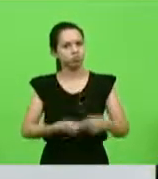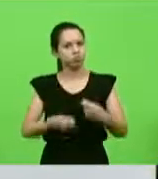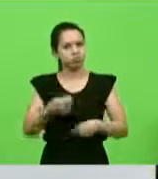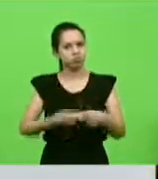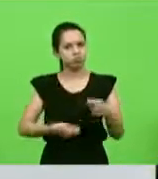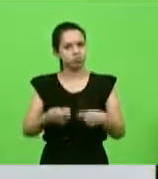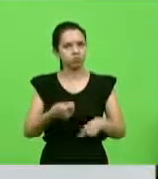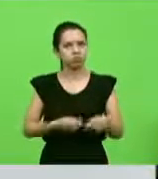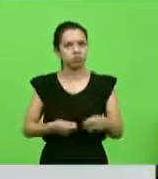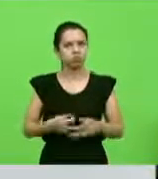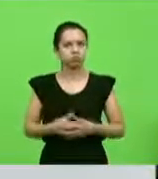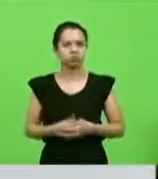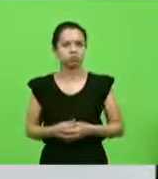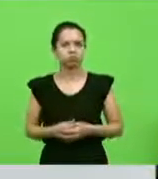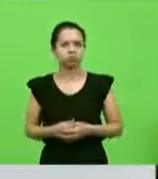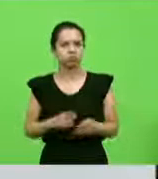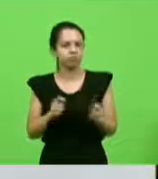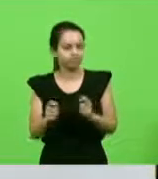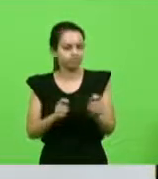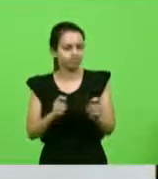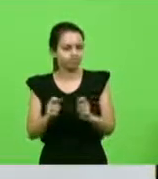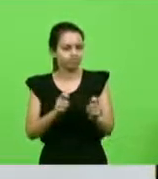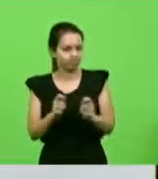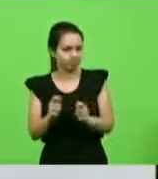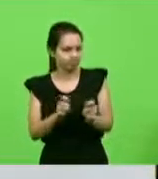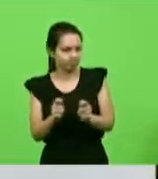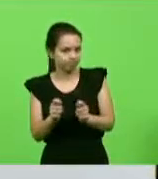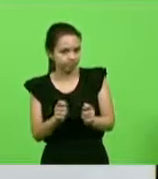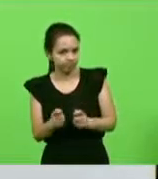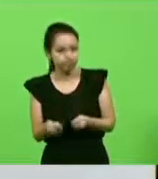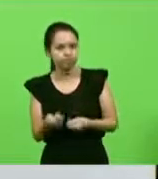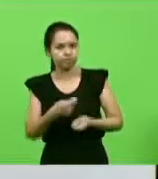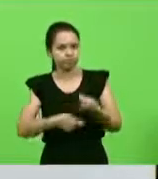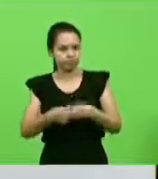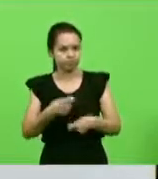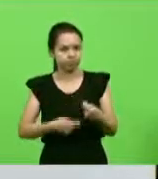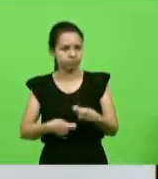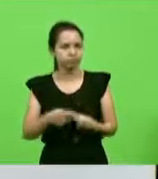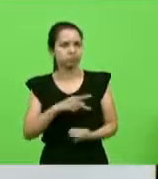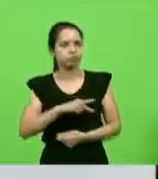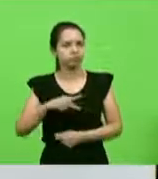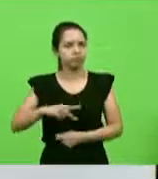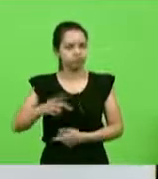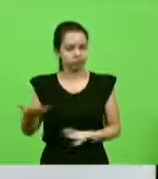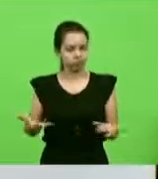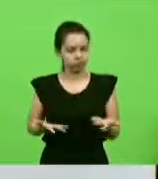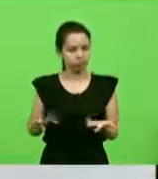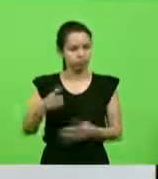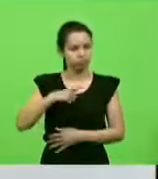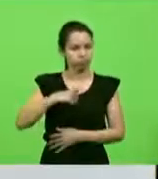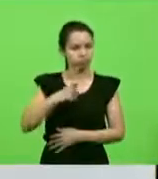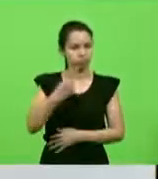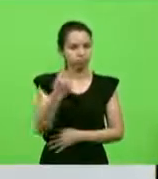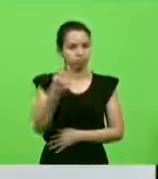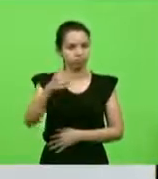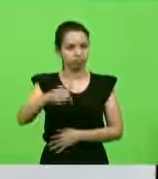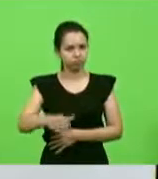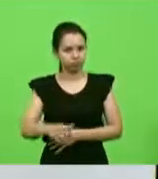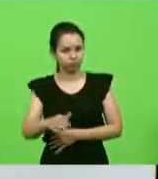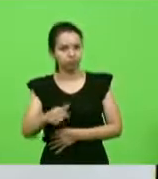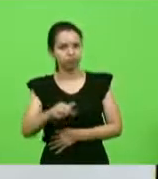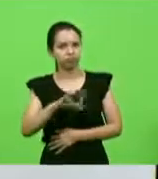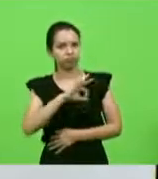da administração pública. Nós temos hoje 17 praças, inclusive instrutores.